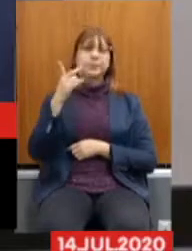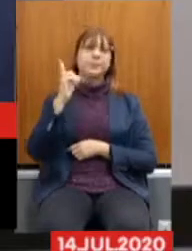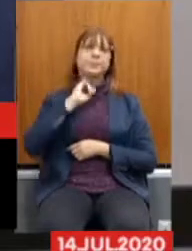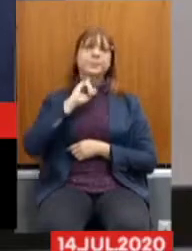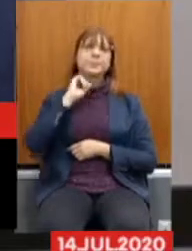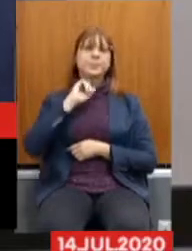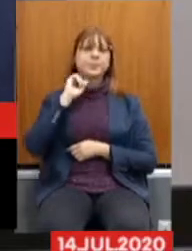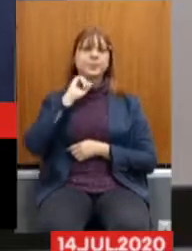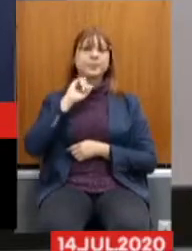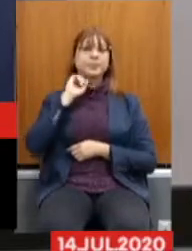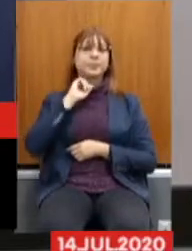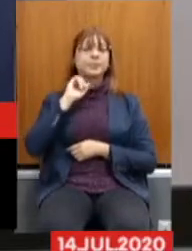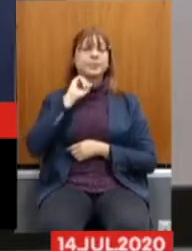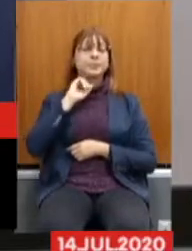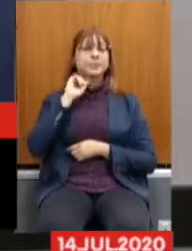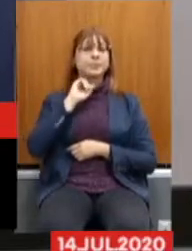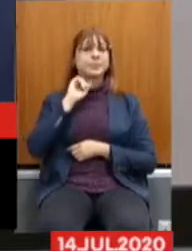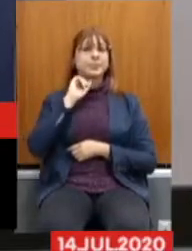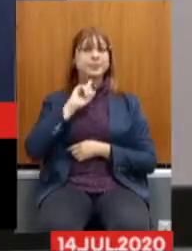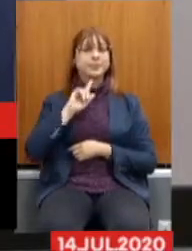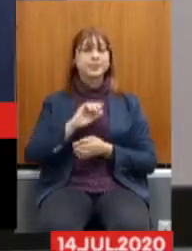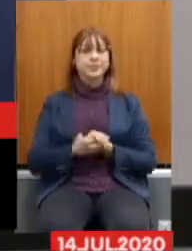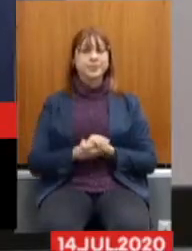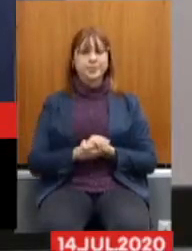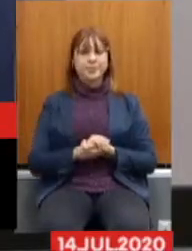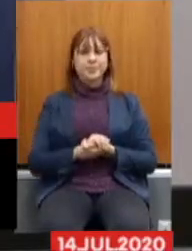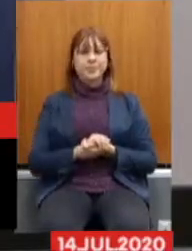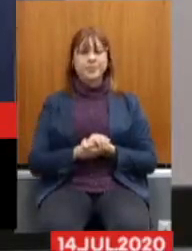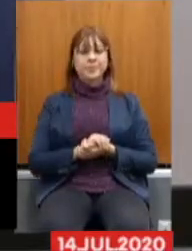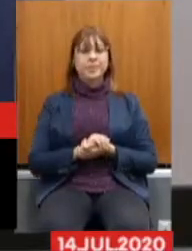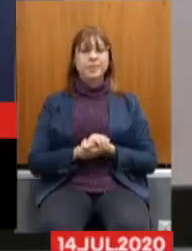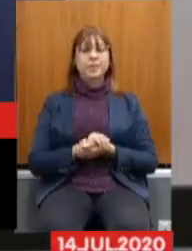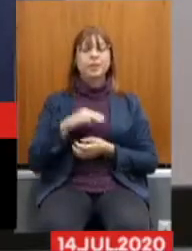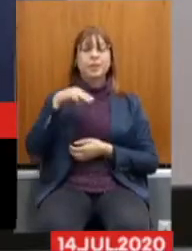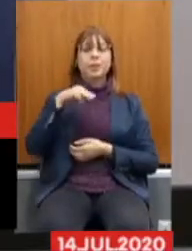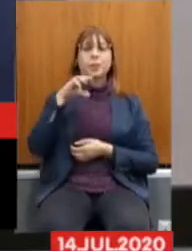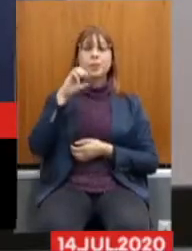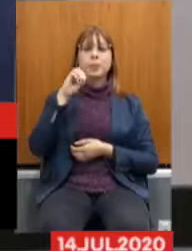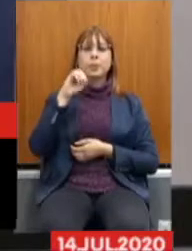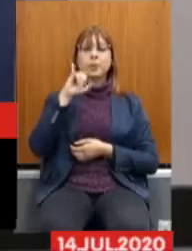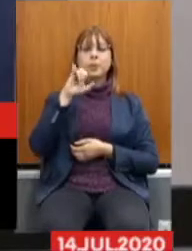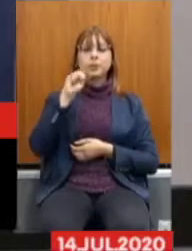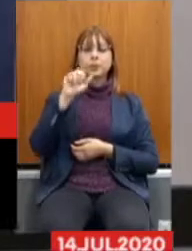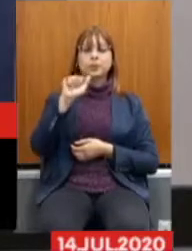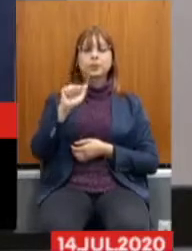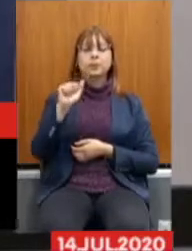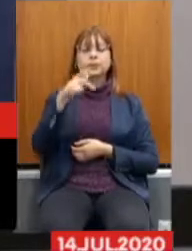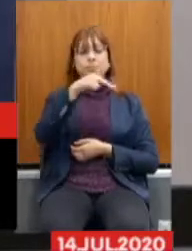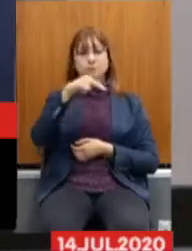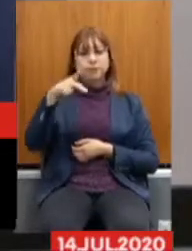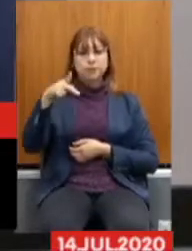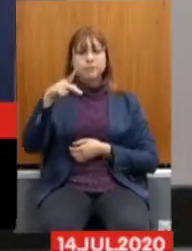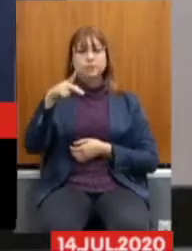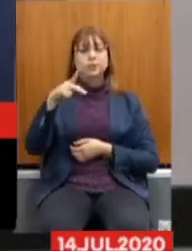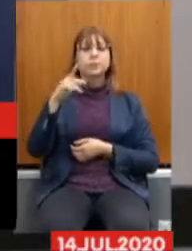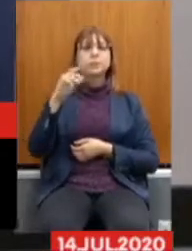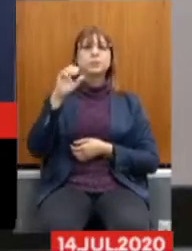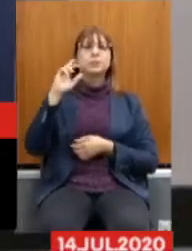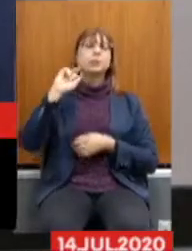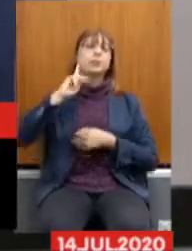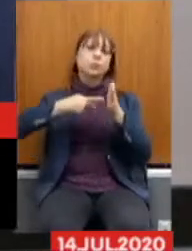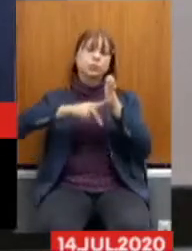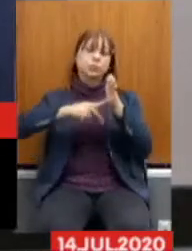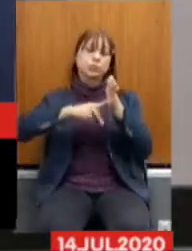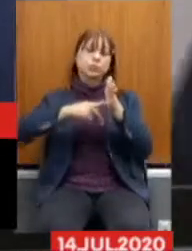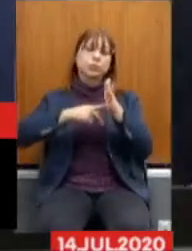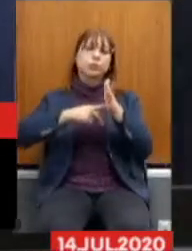Moisa Medeiros, presidente do Sindicato dos